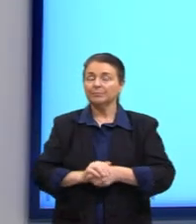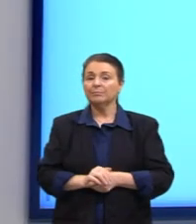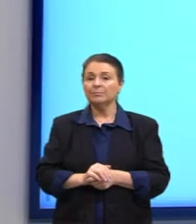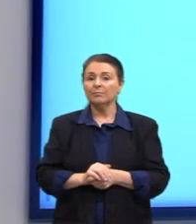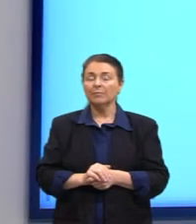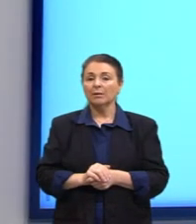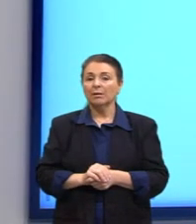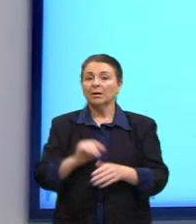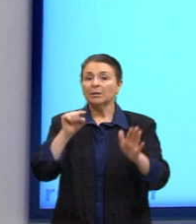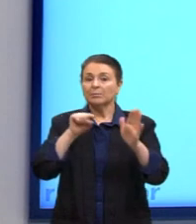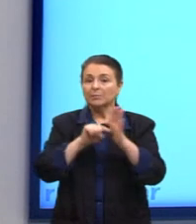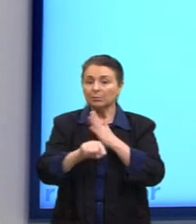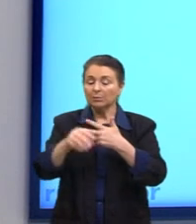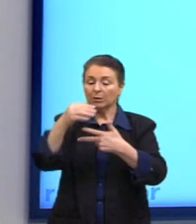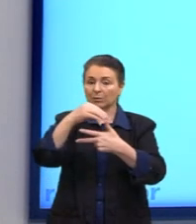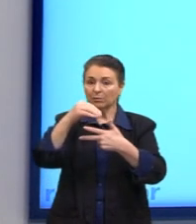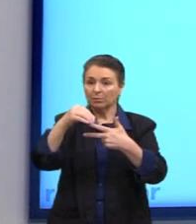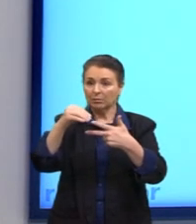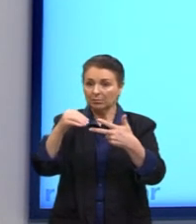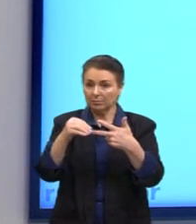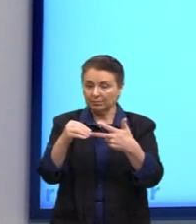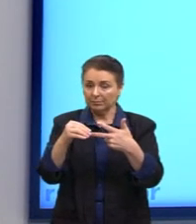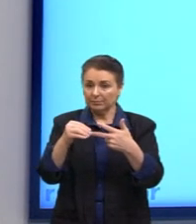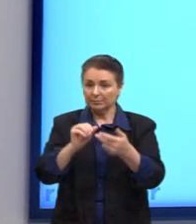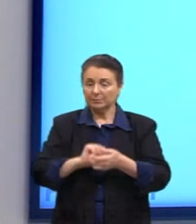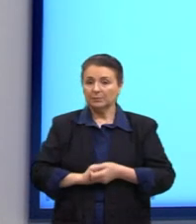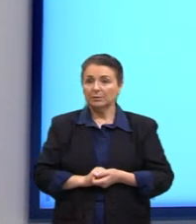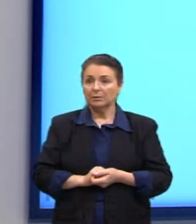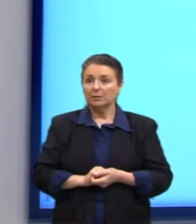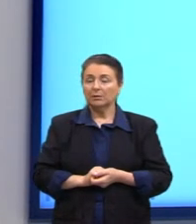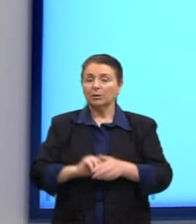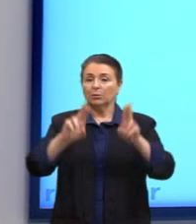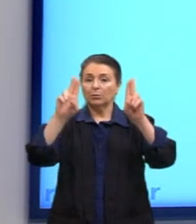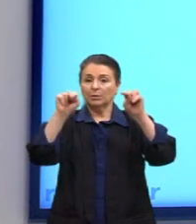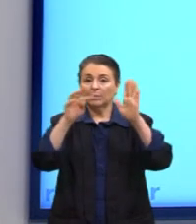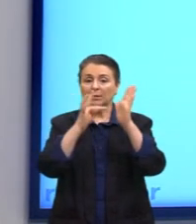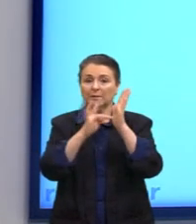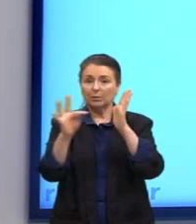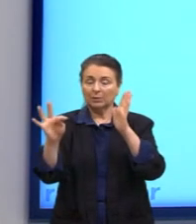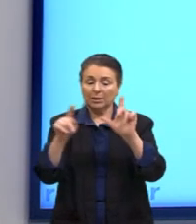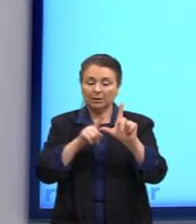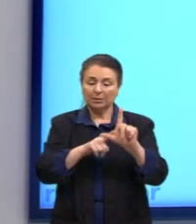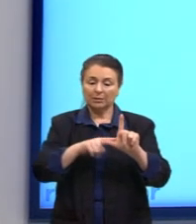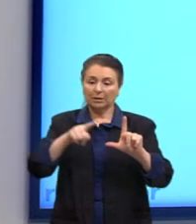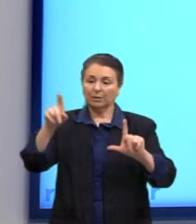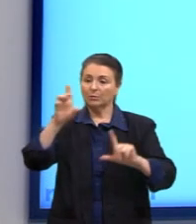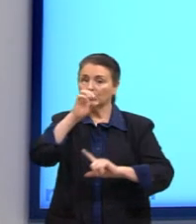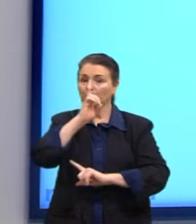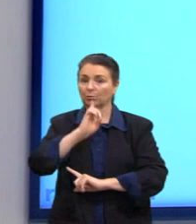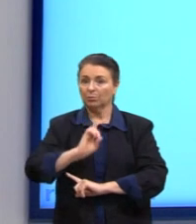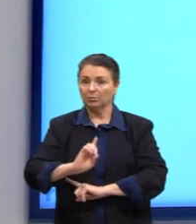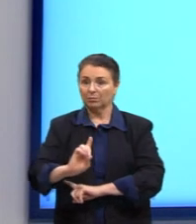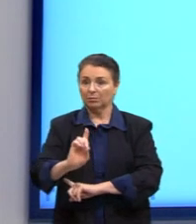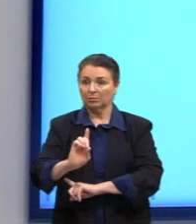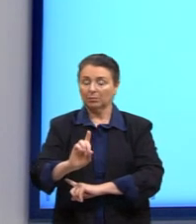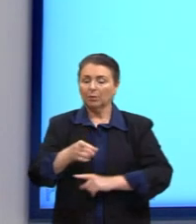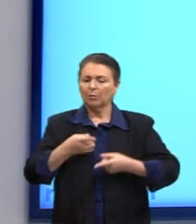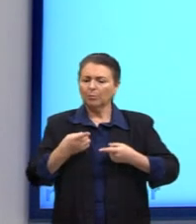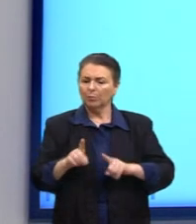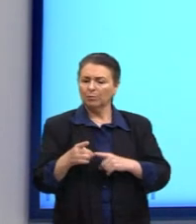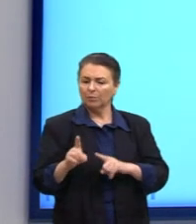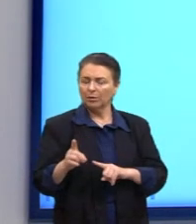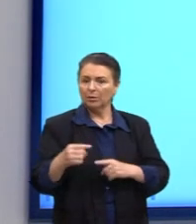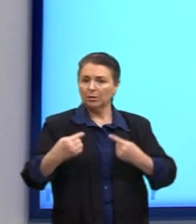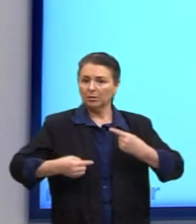só, algumas questões do Enem. O tema Teoria da Evolução do Darwin, que nós vimos, tem provocado debates